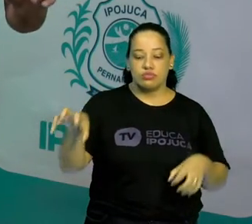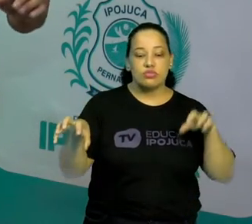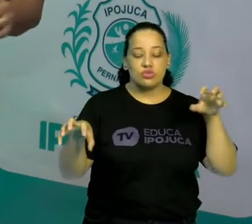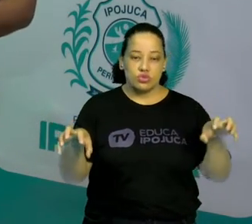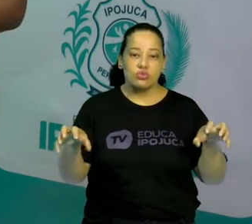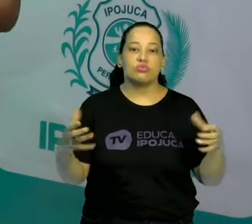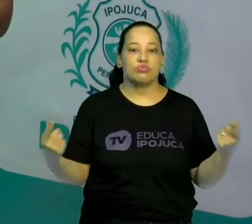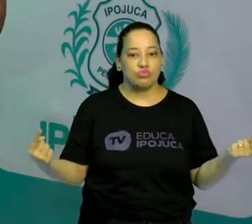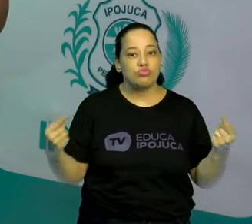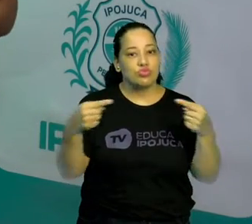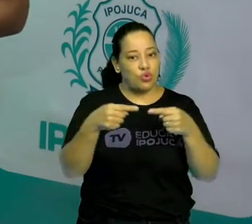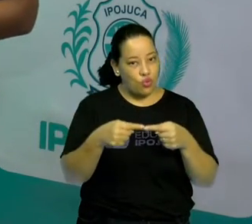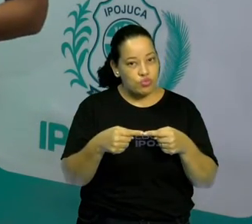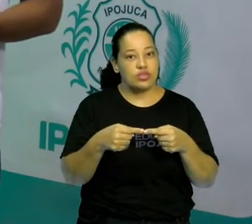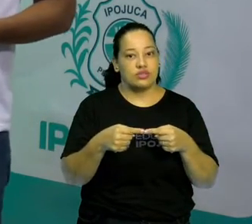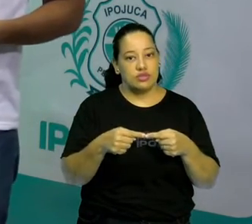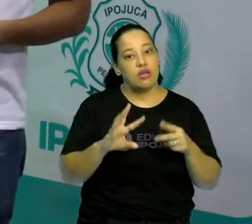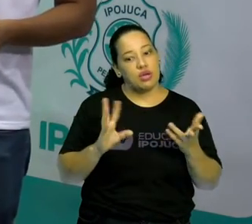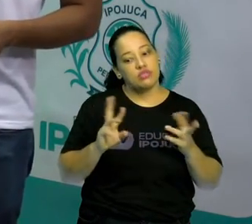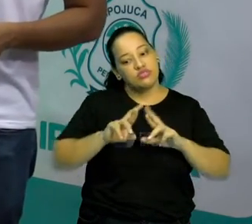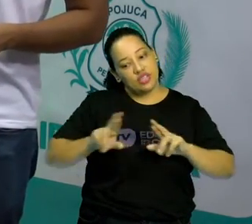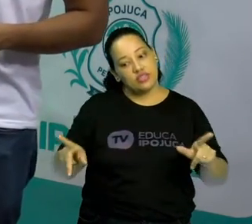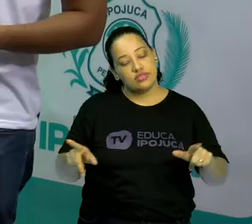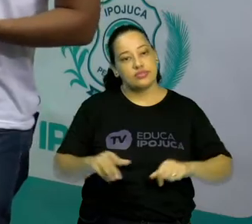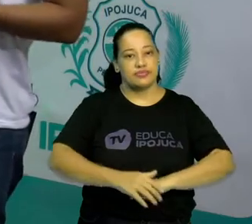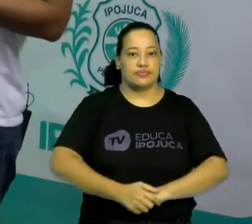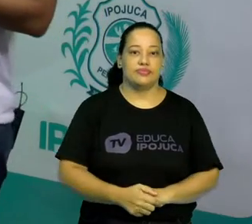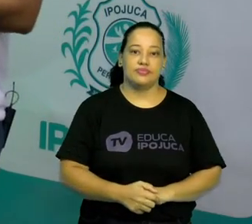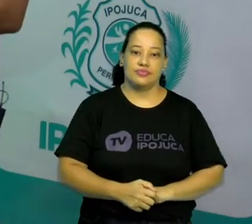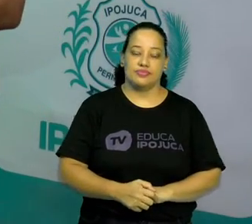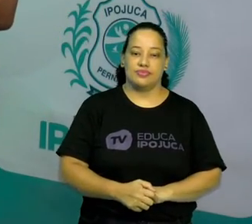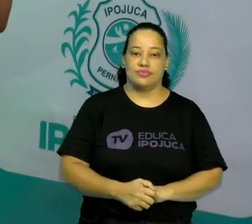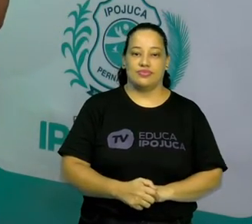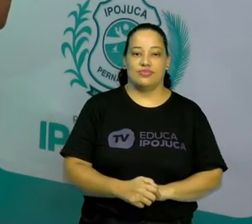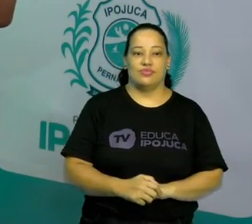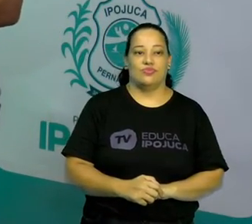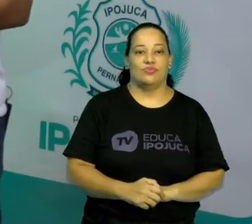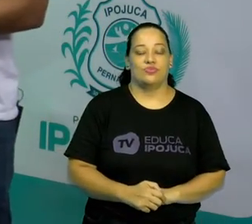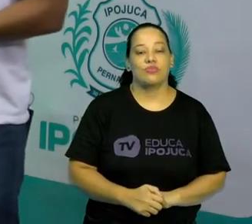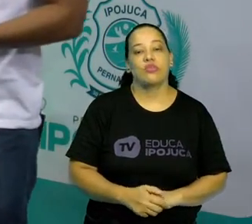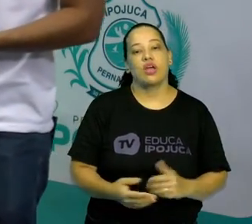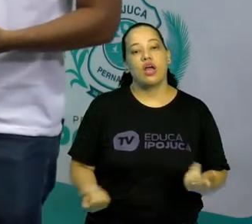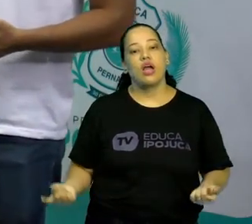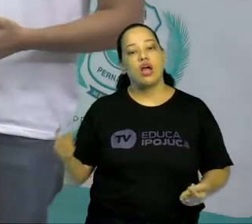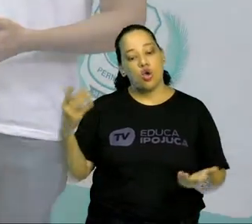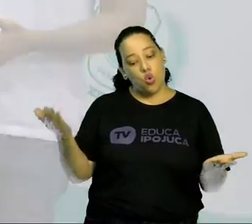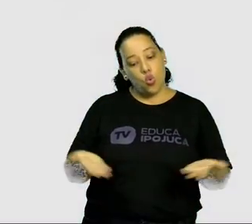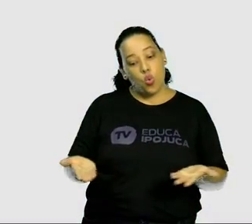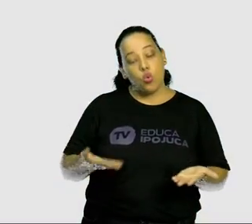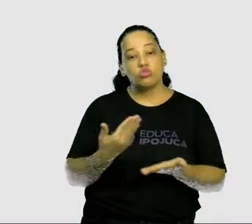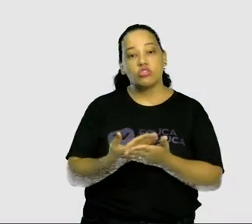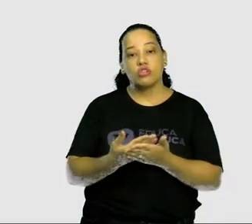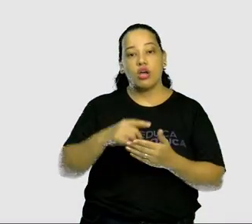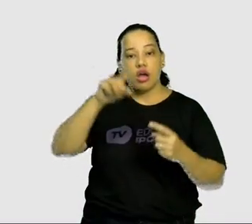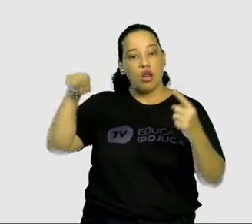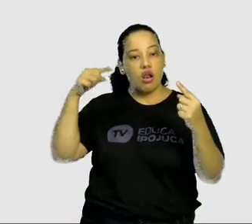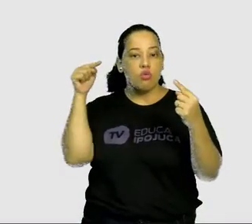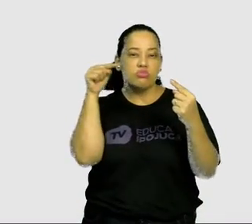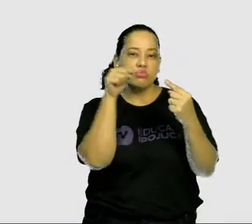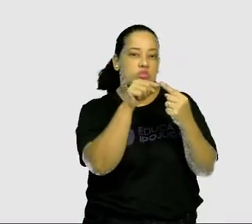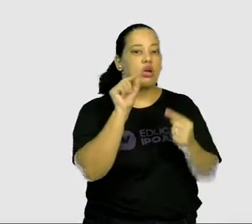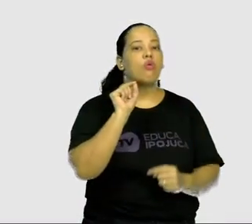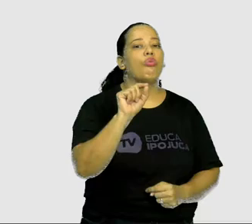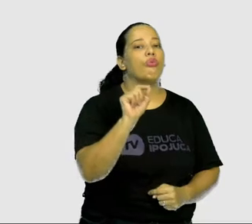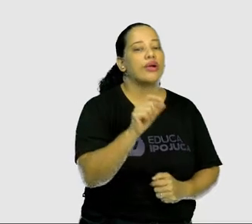embora não sejam a mesma coisa. Bom, o objetivo da nossa aula de hoje é compreender